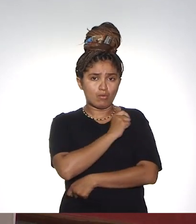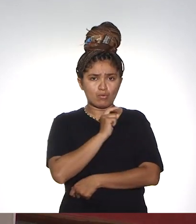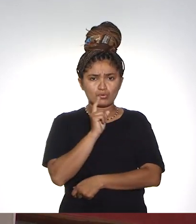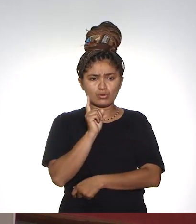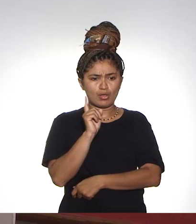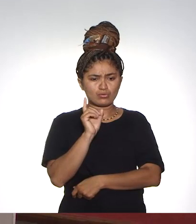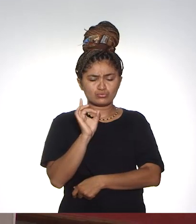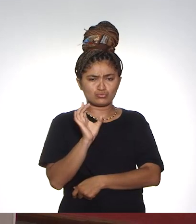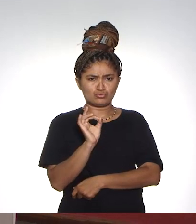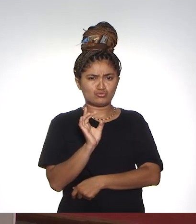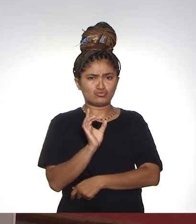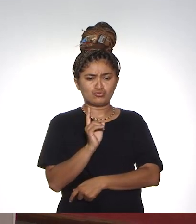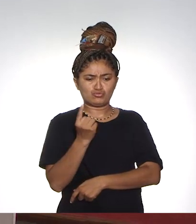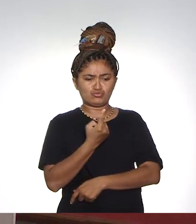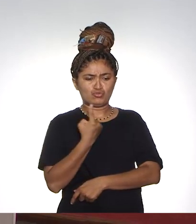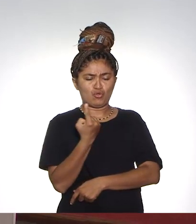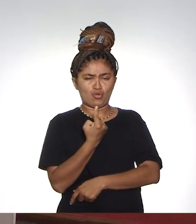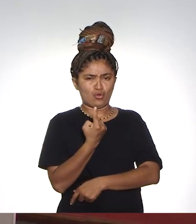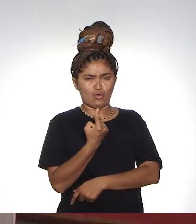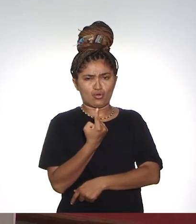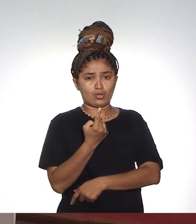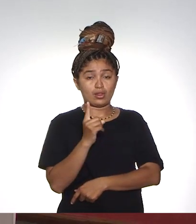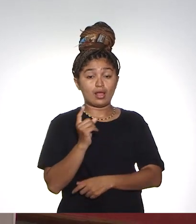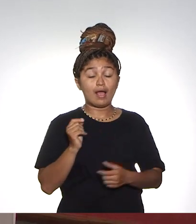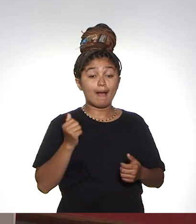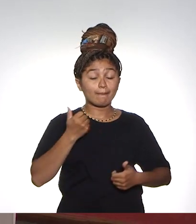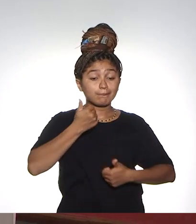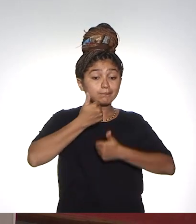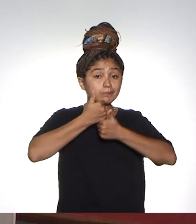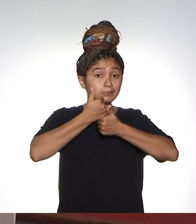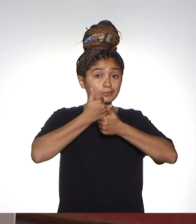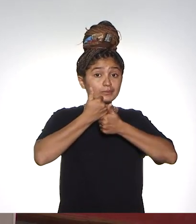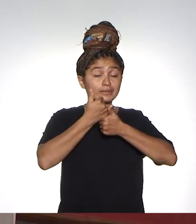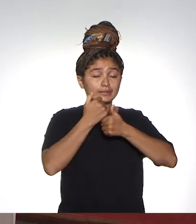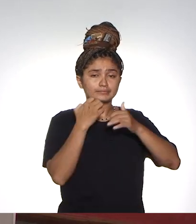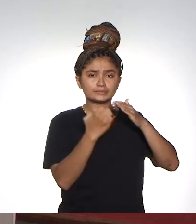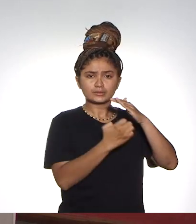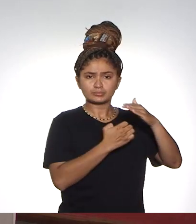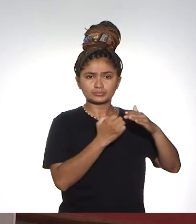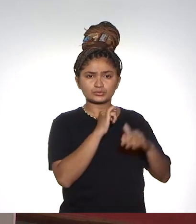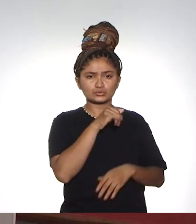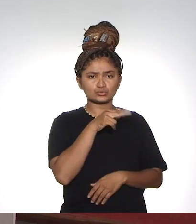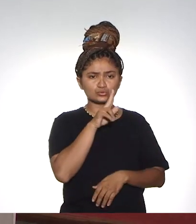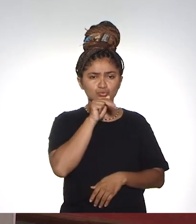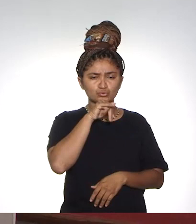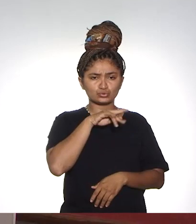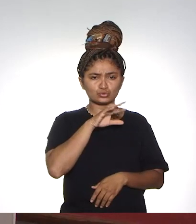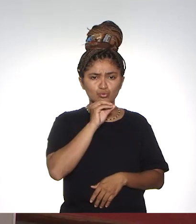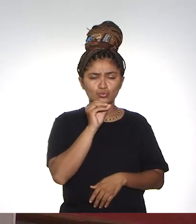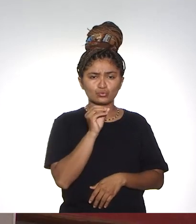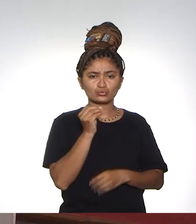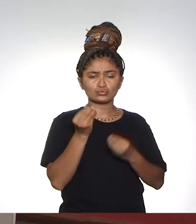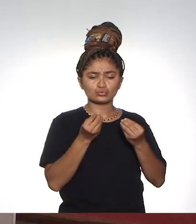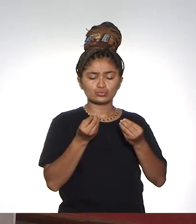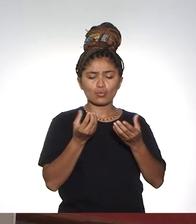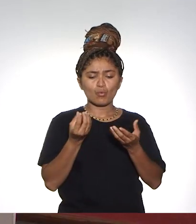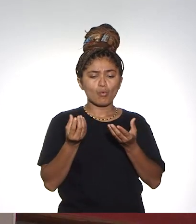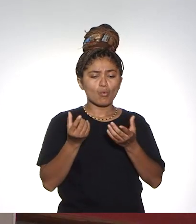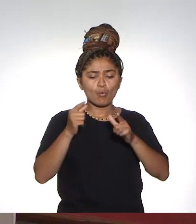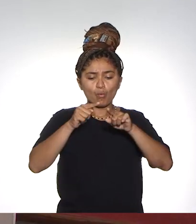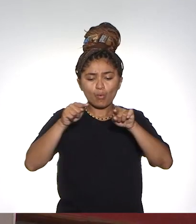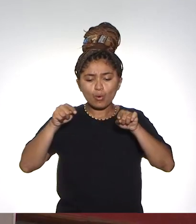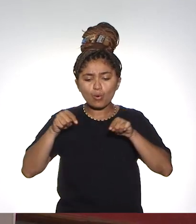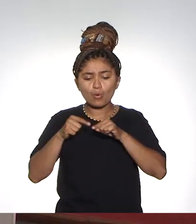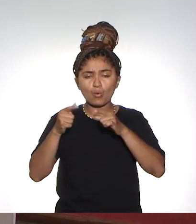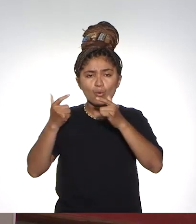dos nossos alunos, eles não vão estar sozinhos. nós temos a condição de apoiar as empresas júnior institucionalmente, falando com